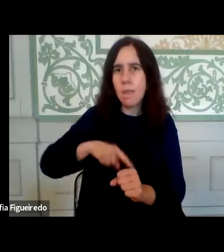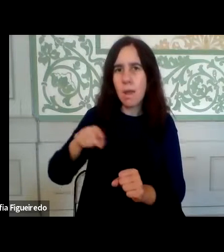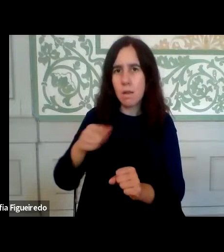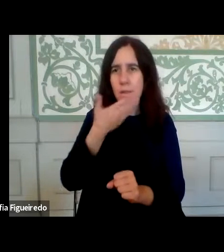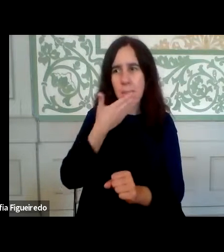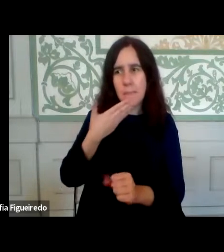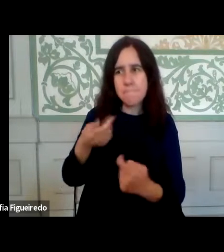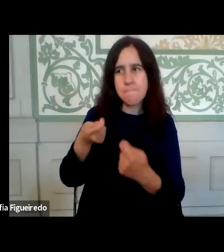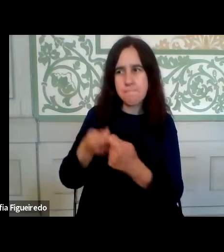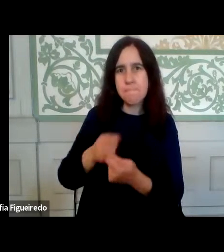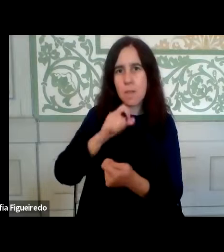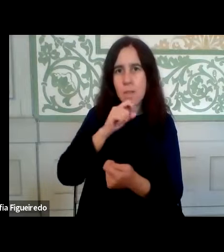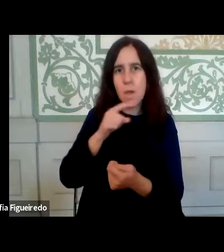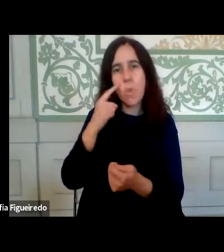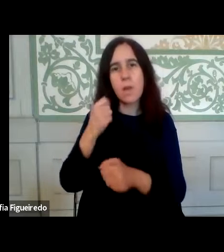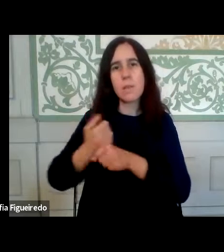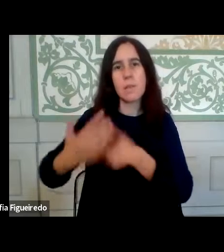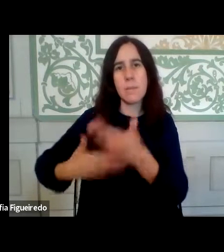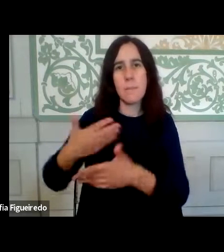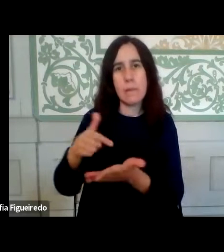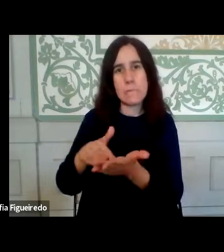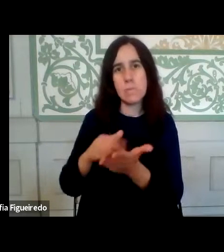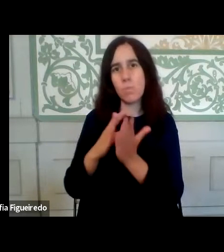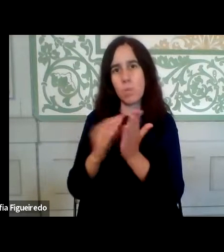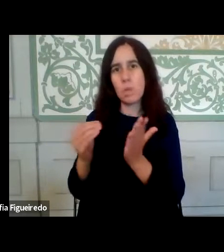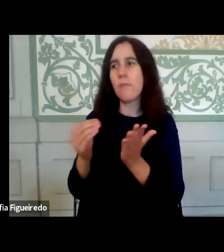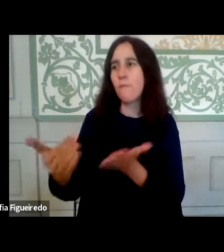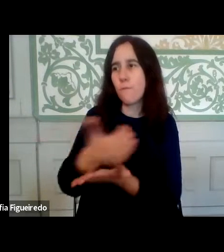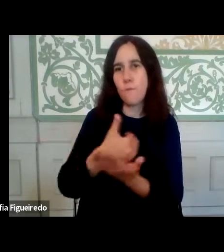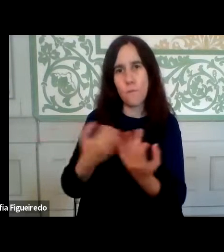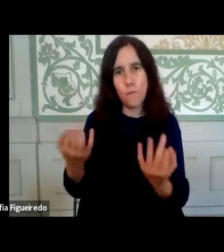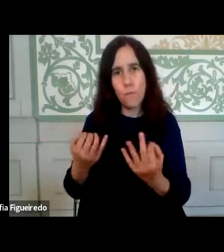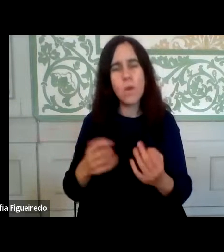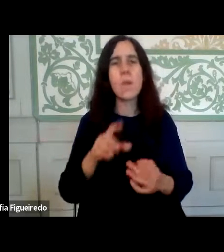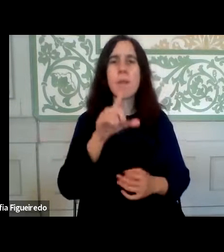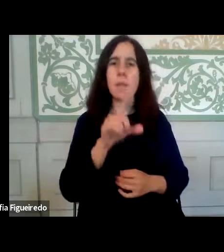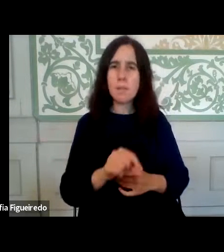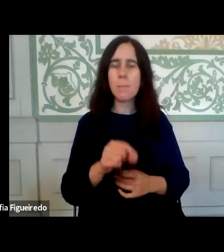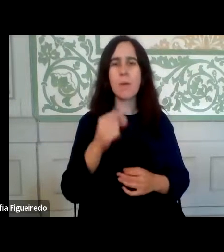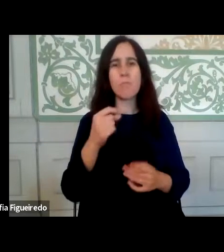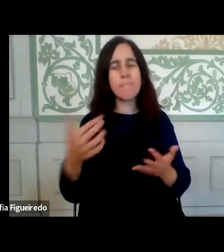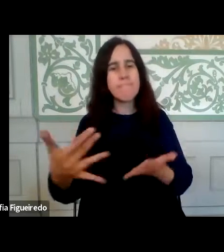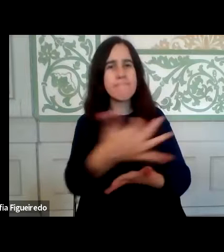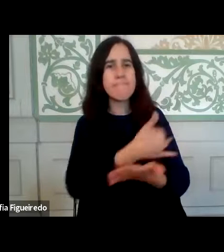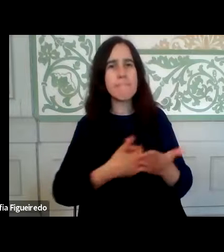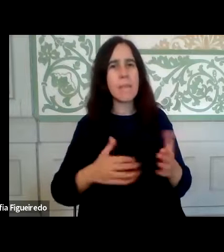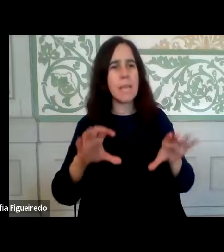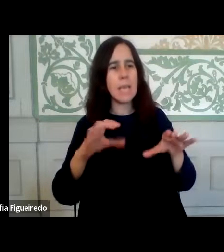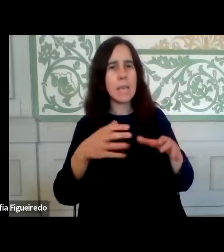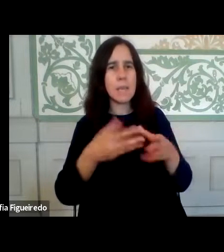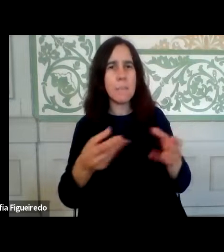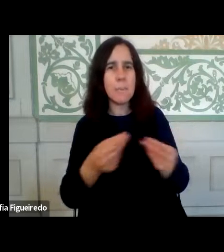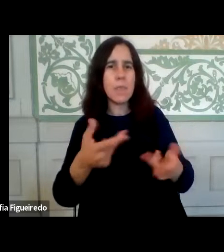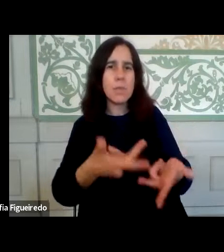condição de poder prestar trabalho nesta modalidade, mas também com o levantamento dos equipamentos disponíveis, em